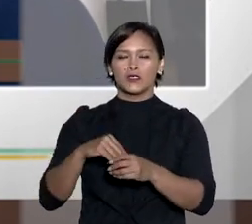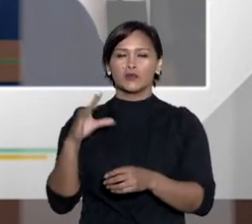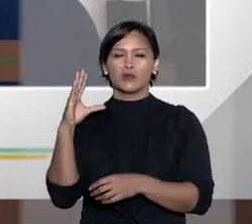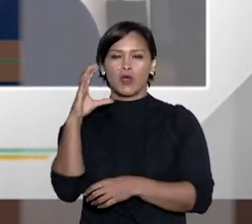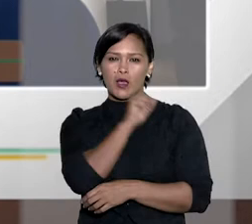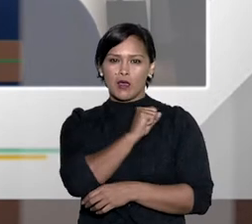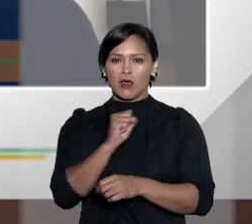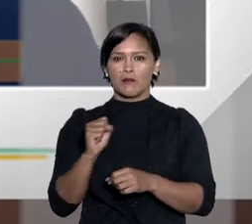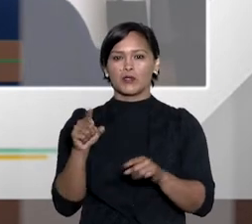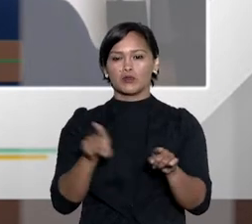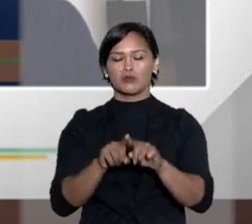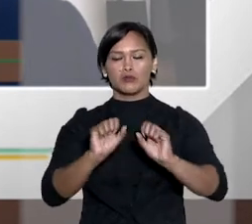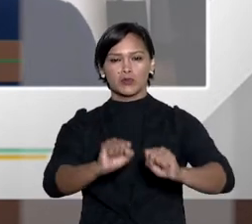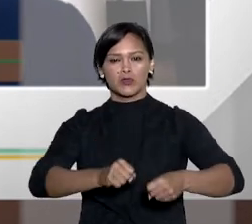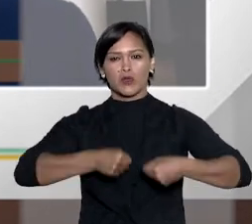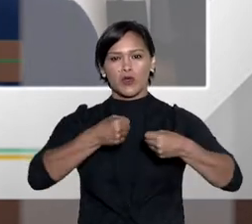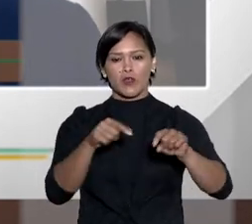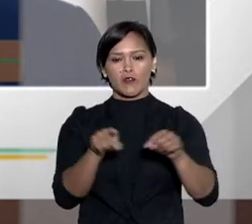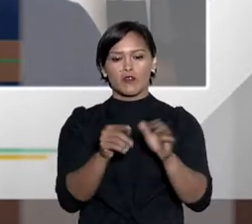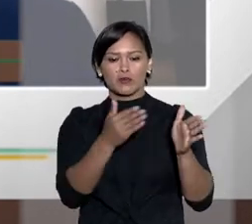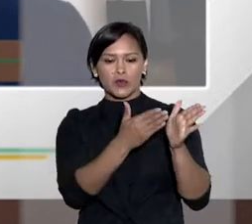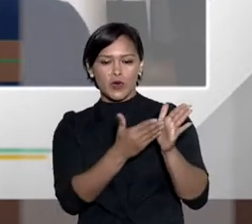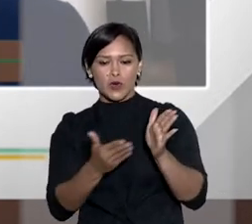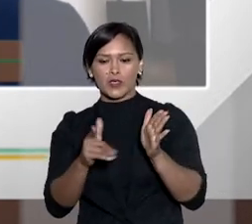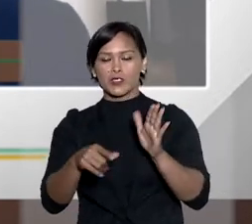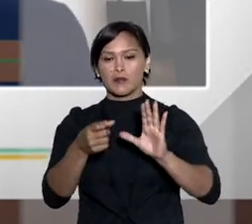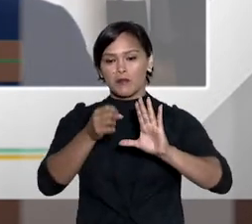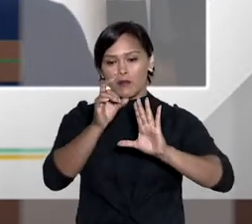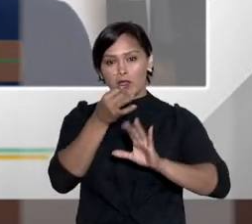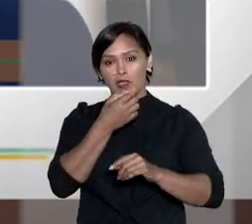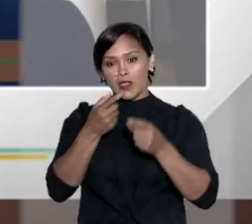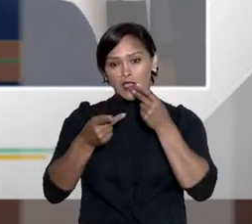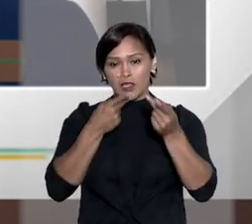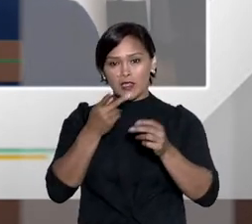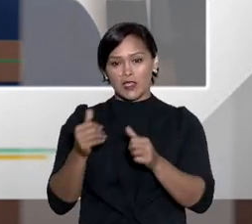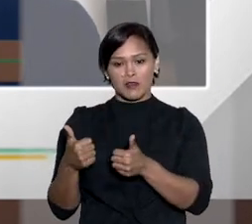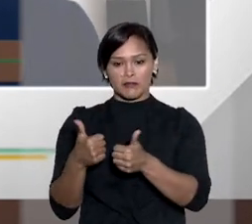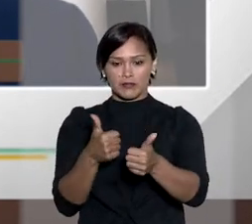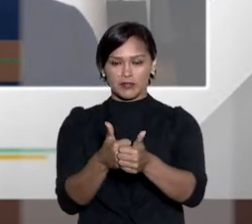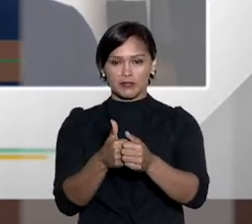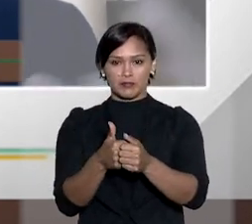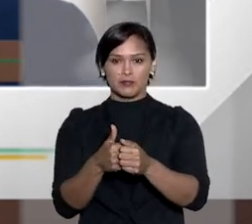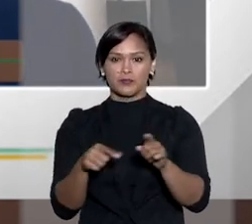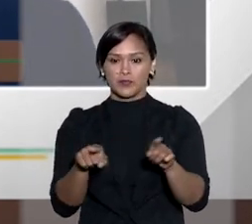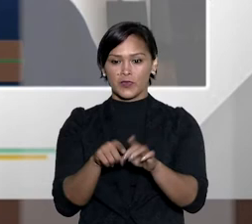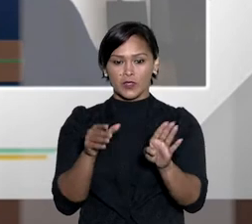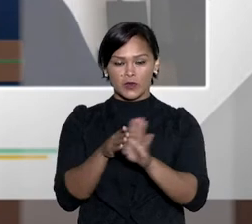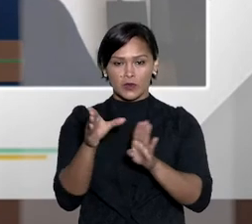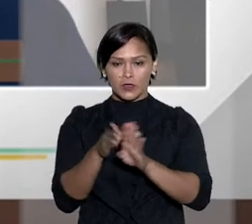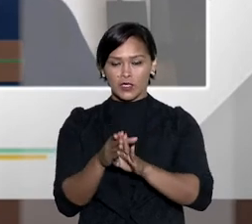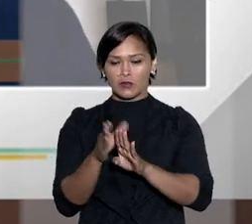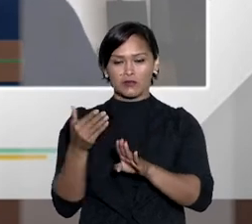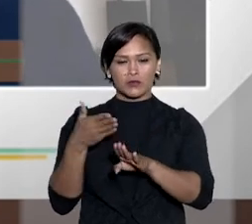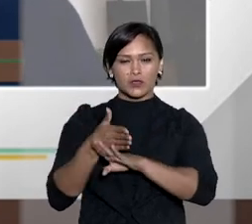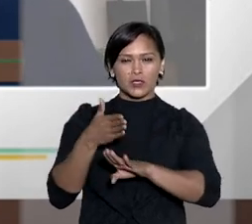com reforço dos seus princípios e critérios orientadores. Então, dentro desse